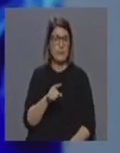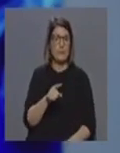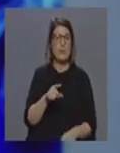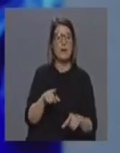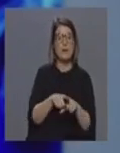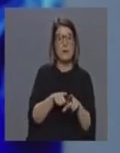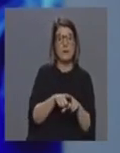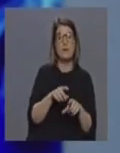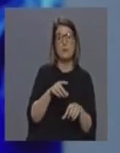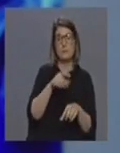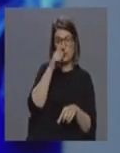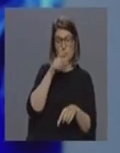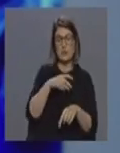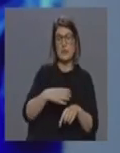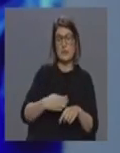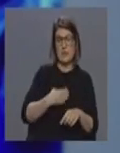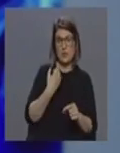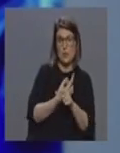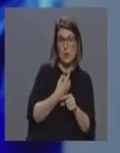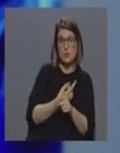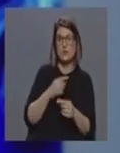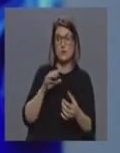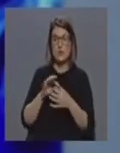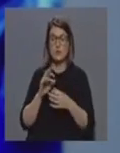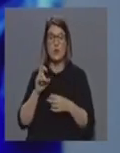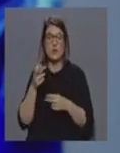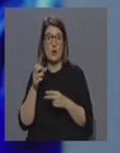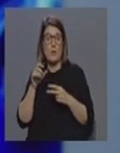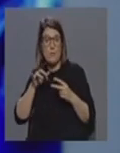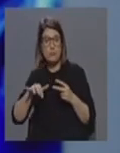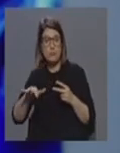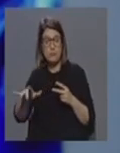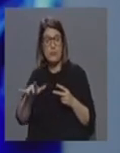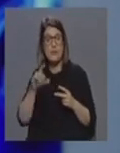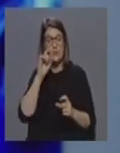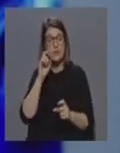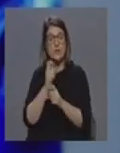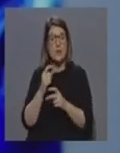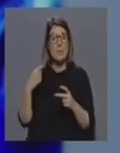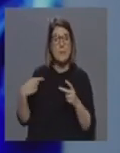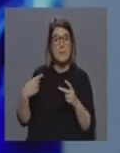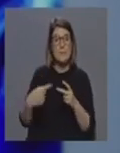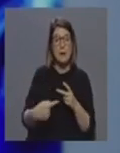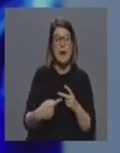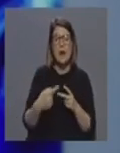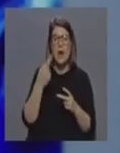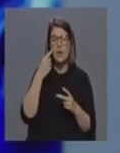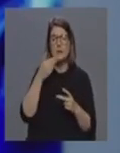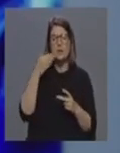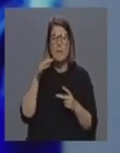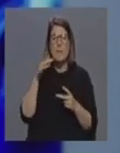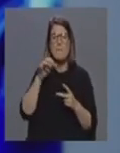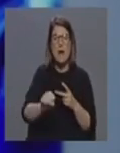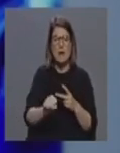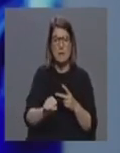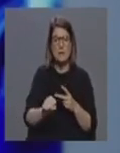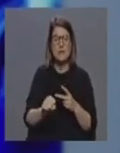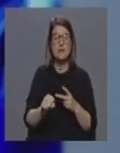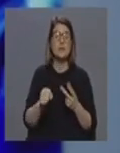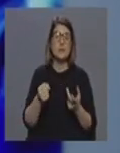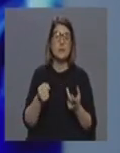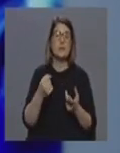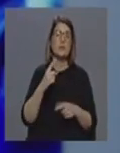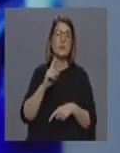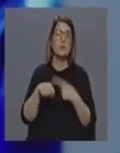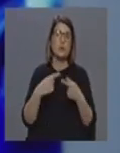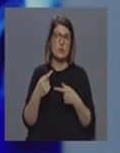epidemiológicos que desencadearam ao fim e ao cabo este acompanhamento e esta vigilância diária, no sentido de detectar logo precocemente esse caso suspeito, entretanto, submetê